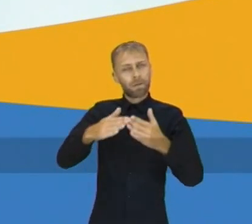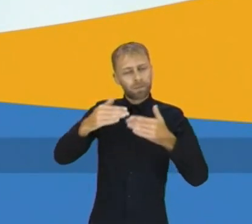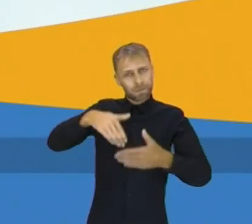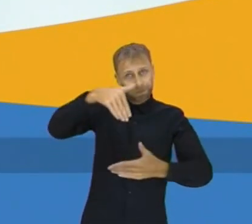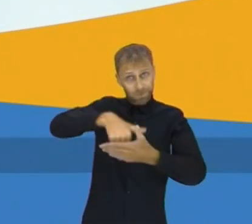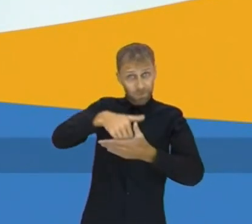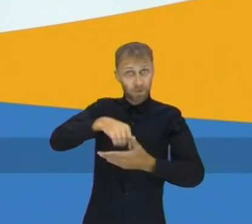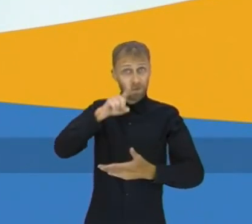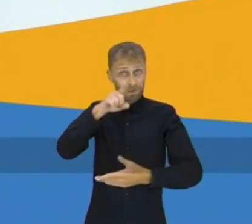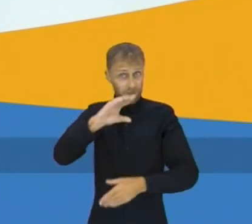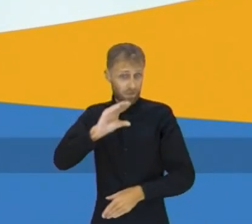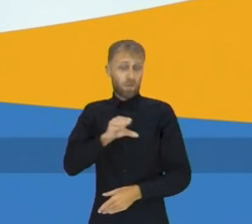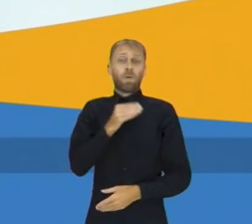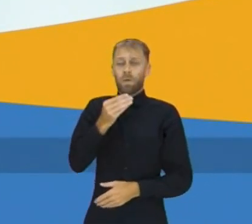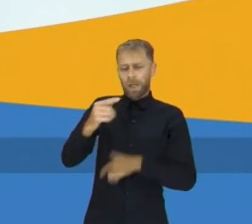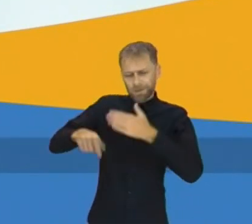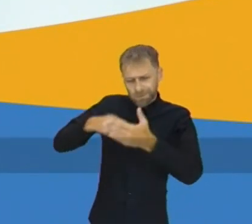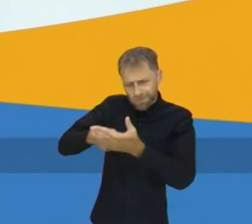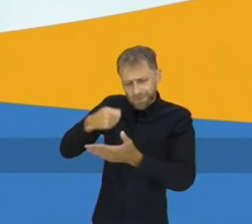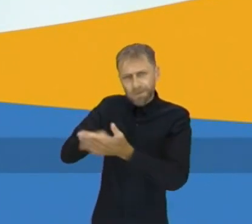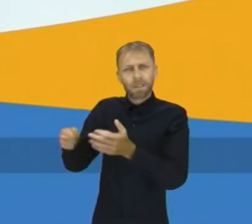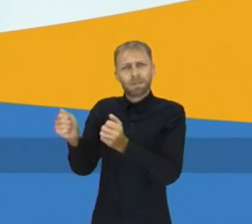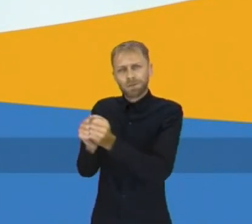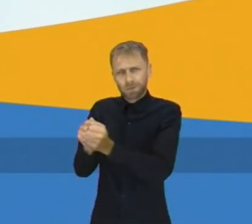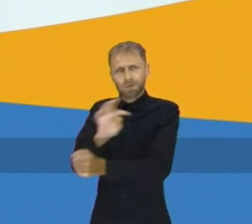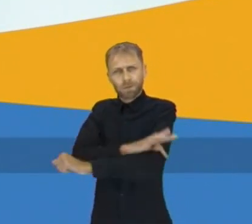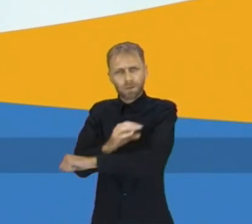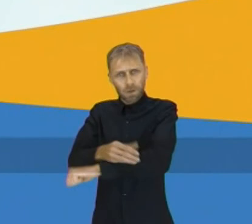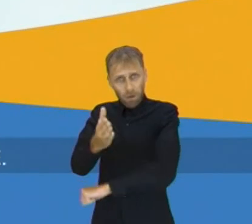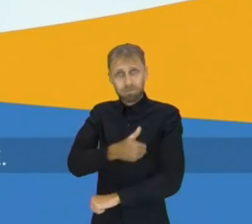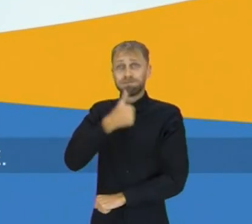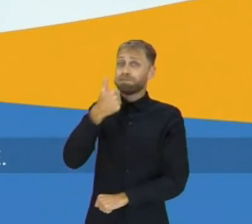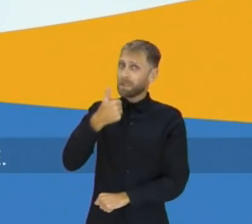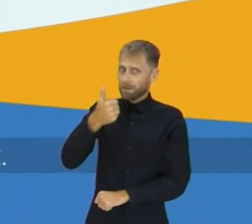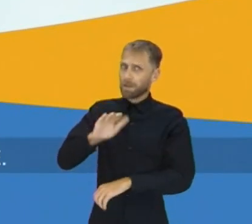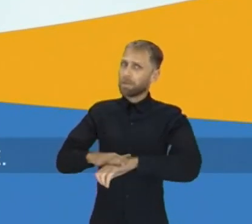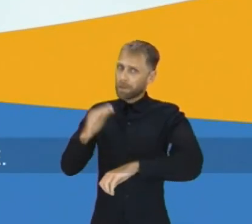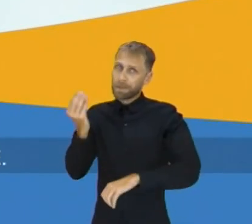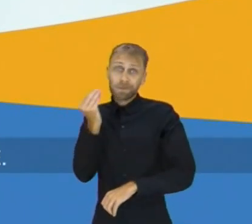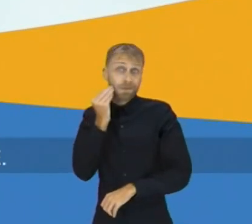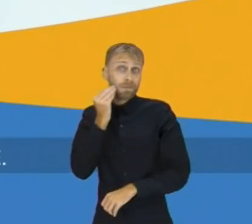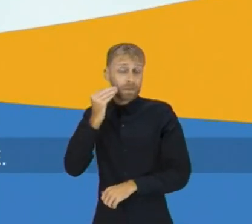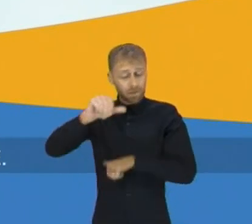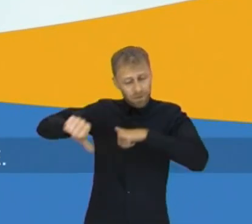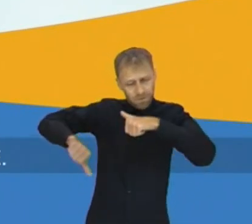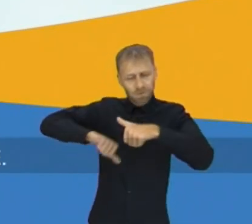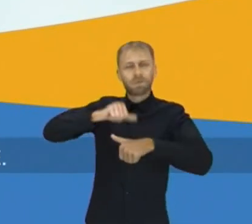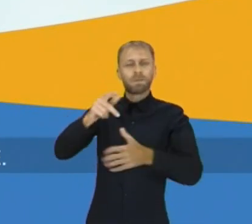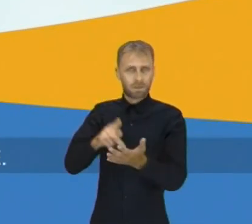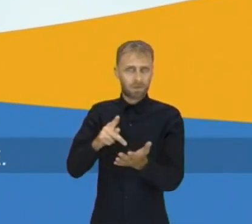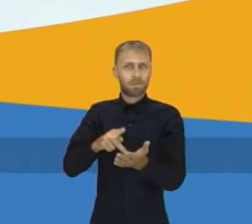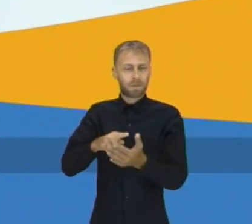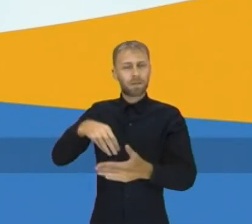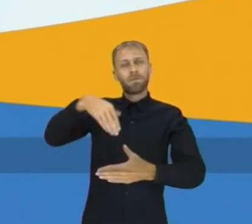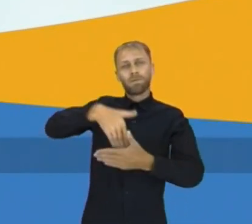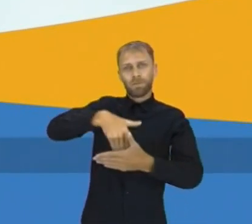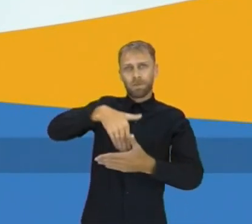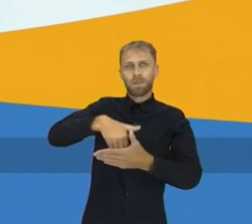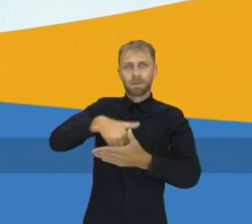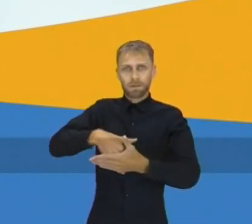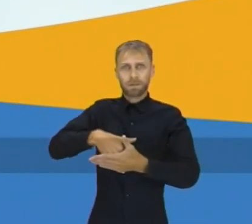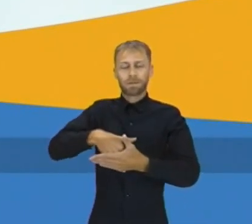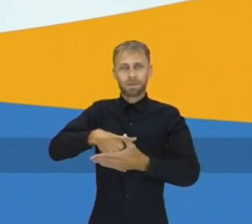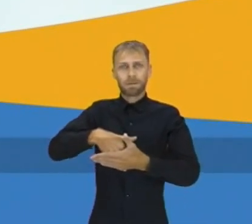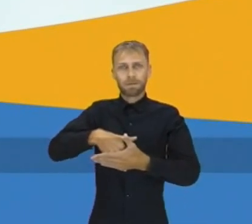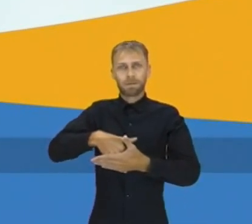voto Se você tem coragem De lutar junto comigo Por um Tocantins melhor Por mais oportunidade Por renovação de verdade Para deputado